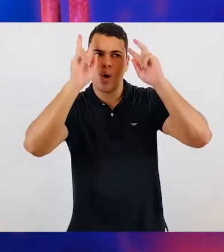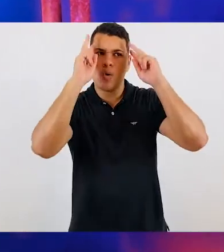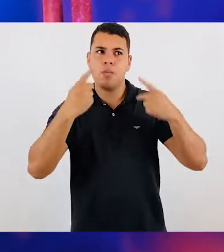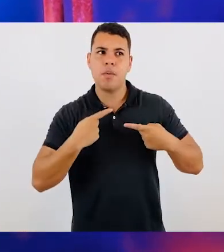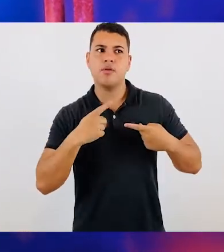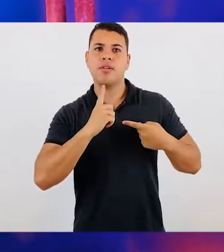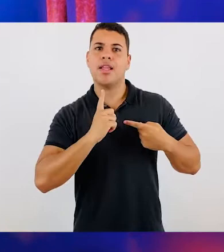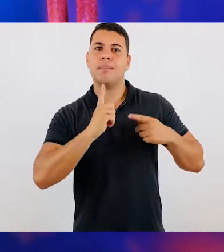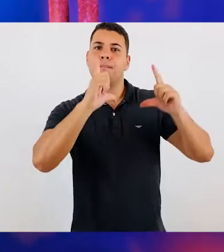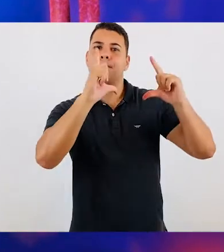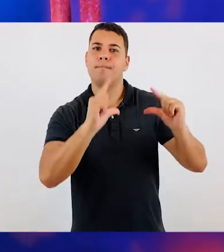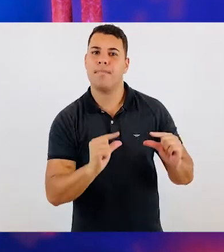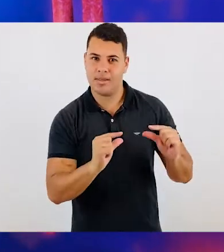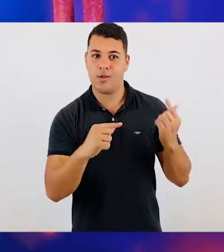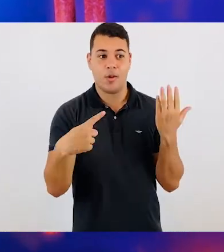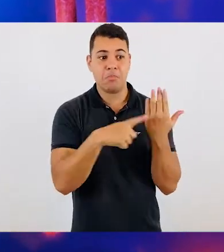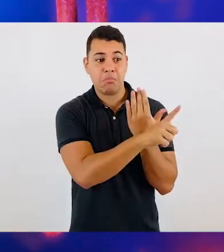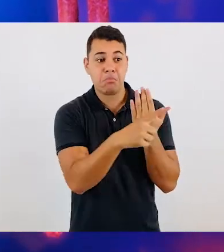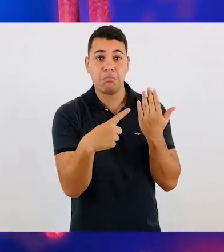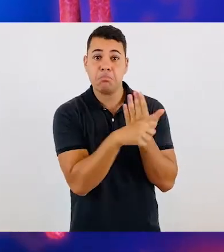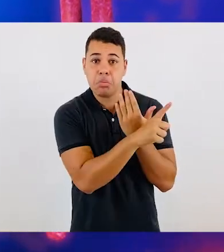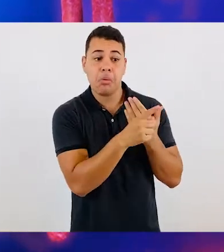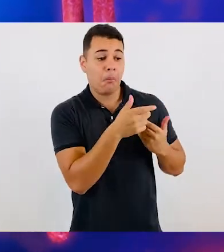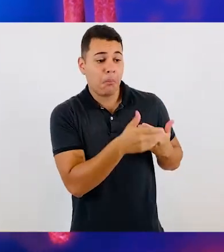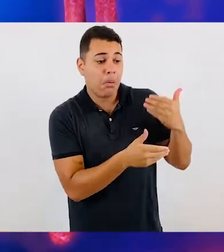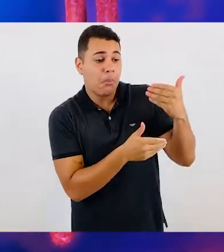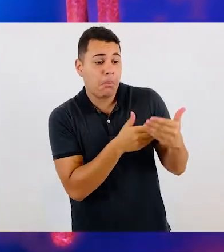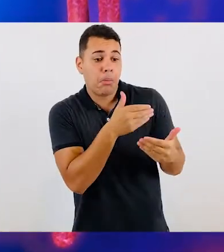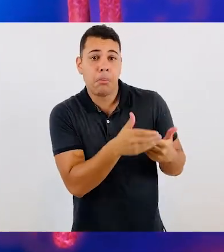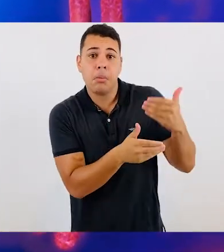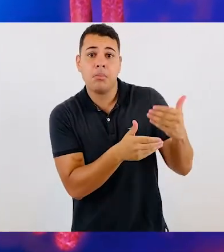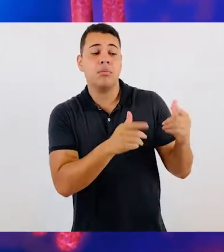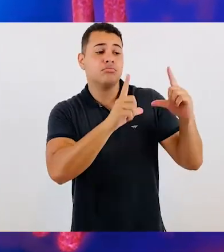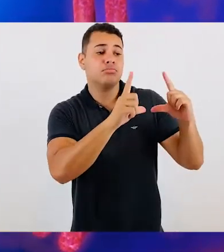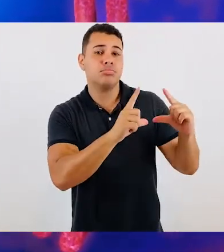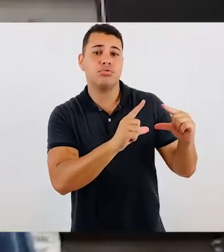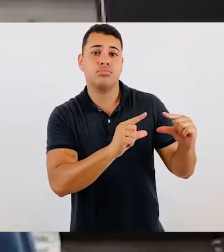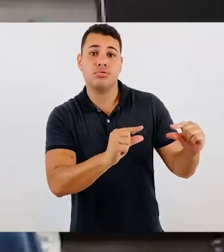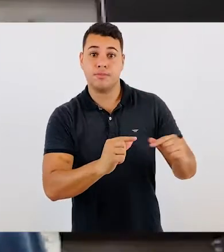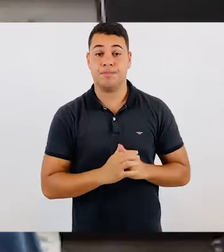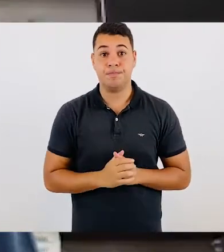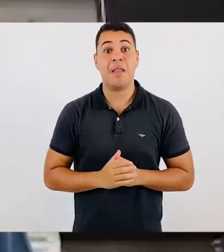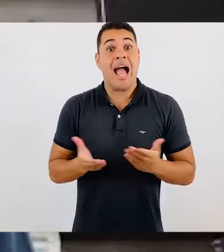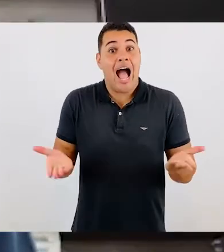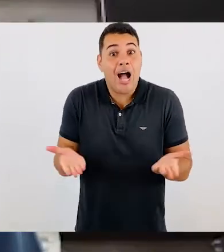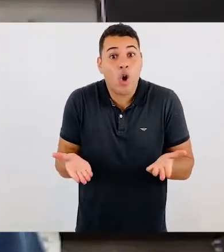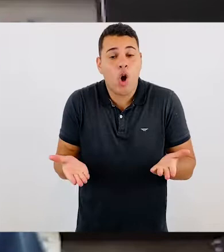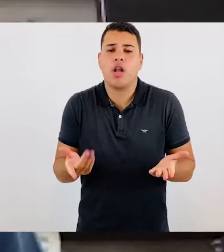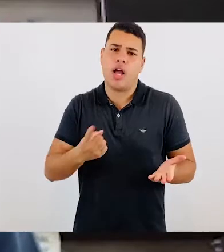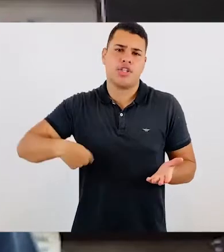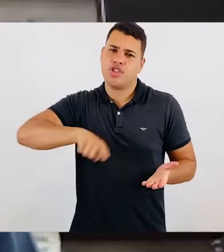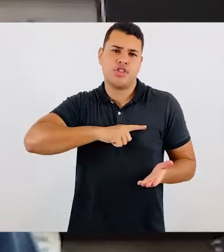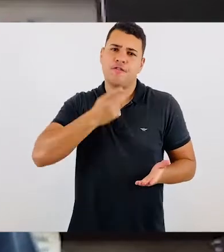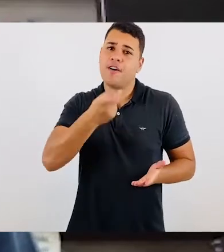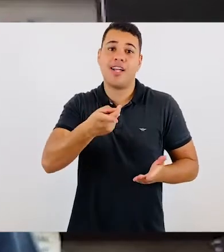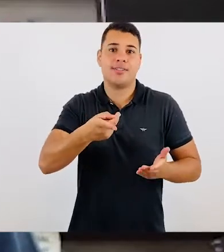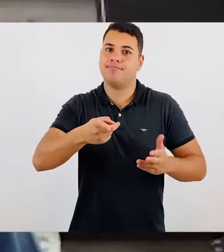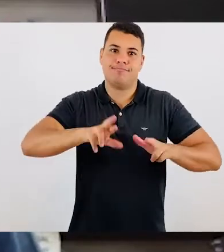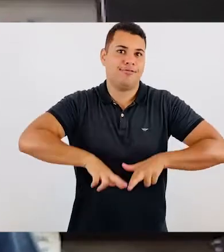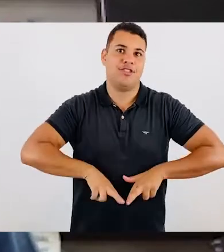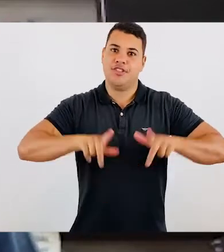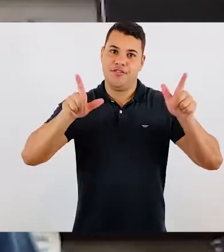queda na produção de anticorpos ao longo do tempo após a primeira infecção. Agora nós estamos falando de um fenômeno um pouco